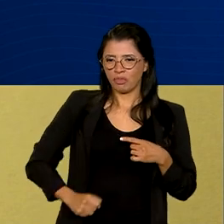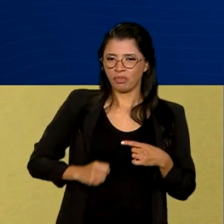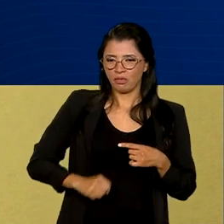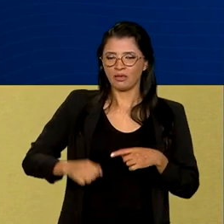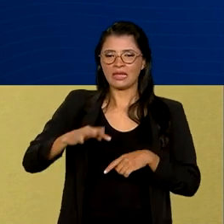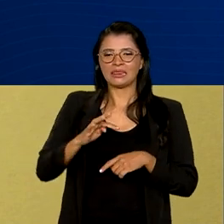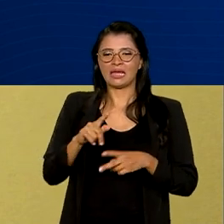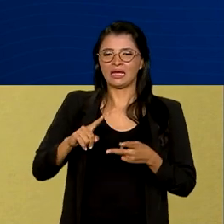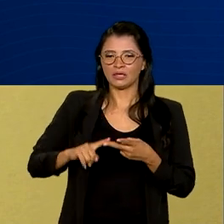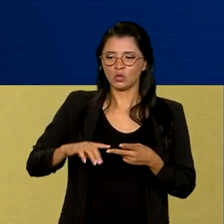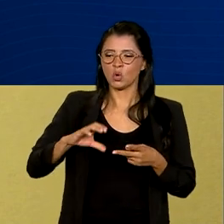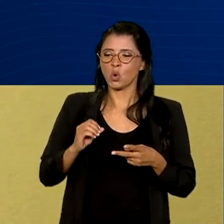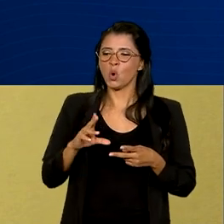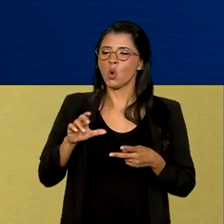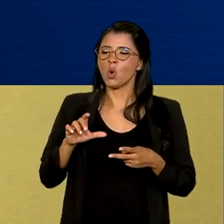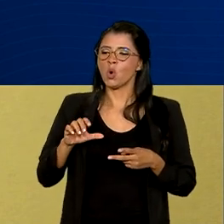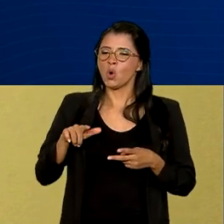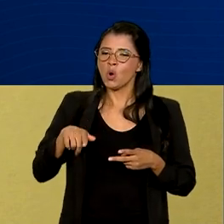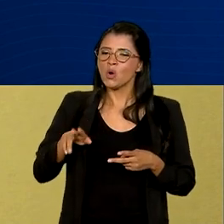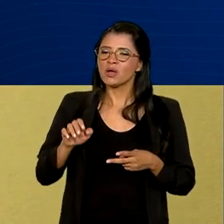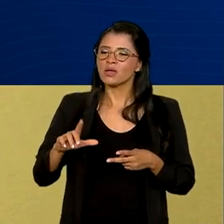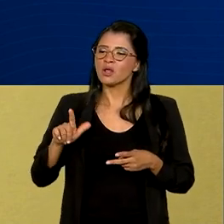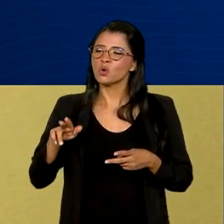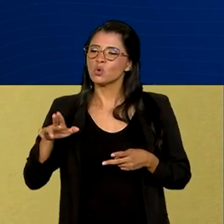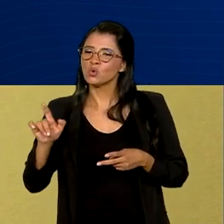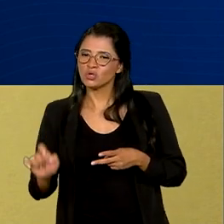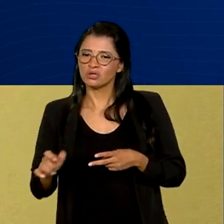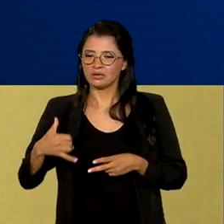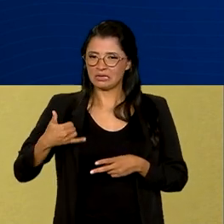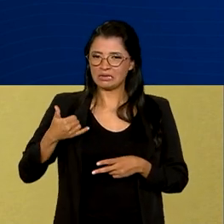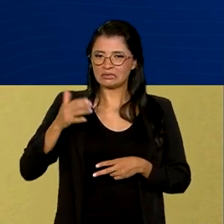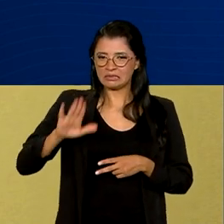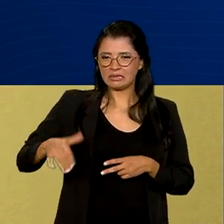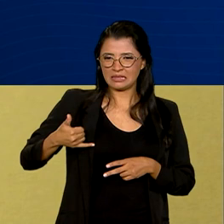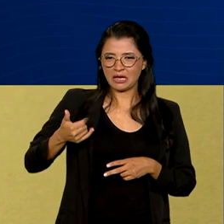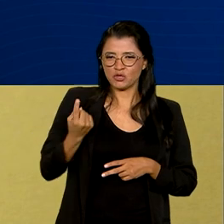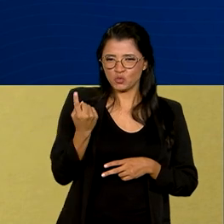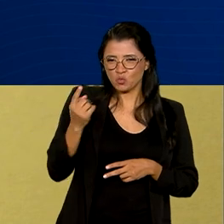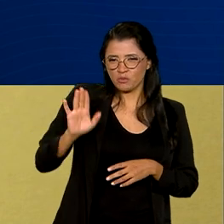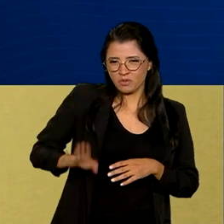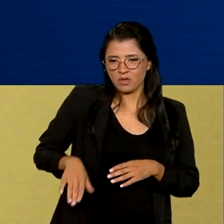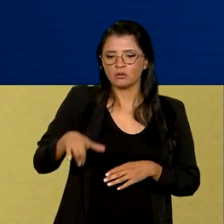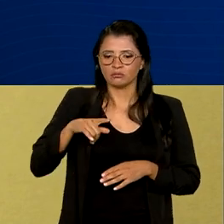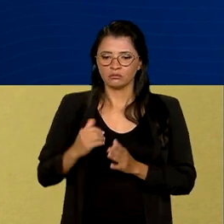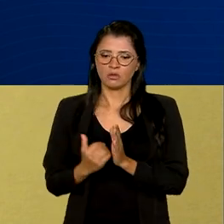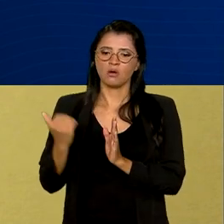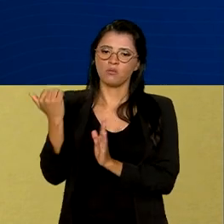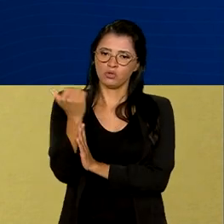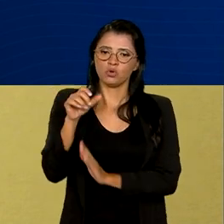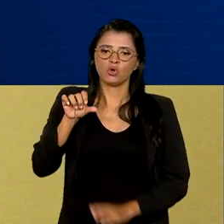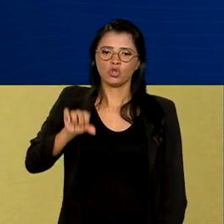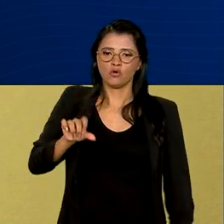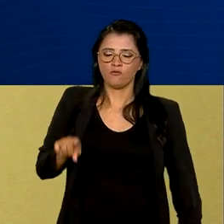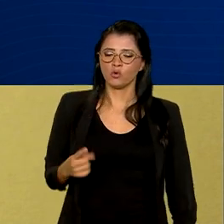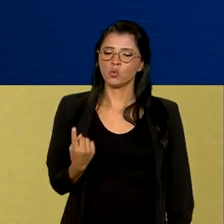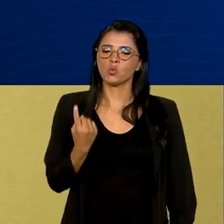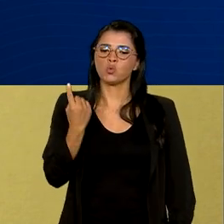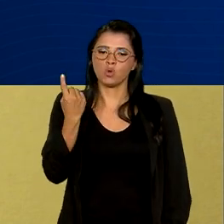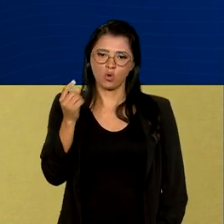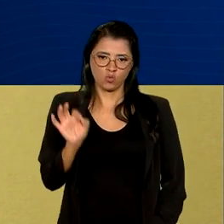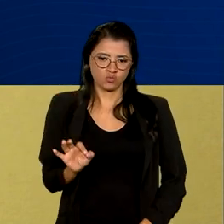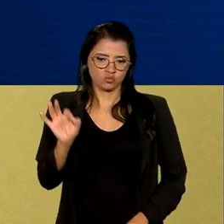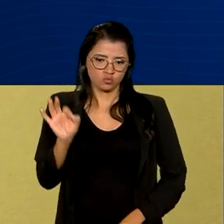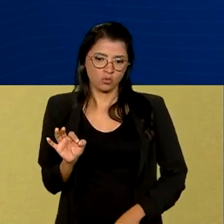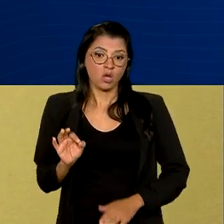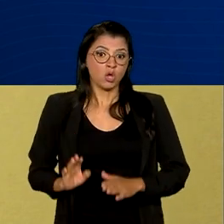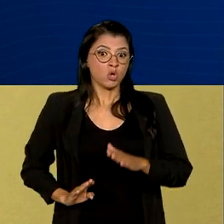tétano e coqueluche, para crianças com menos de um ano, a cobertura cresceu 9,1 pontos percentuais,